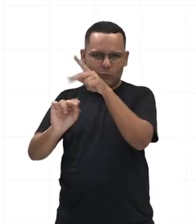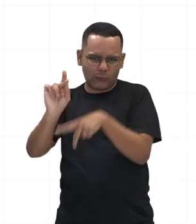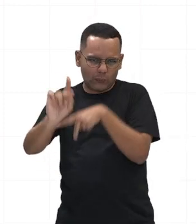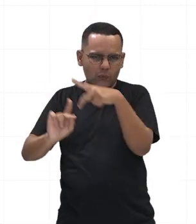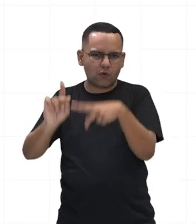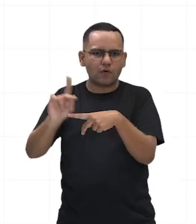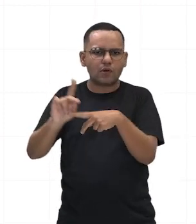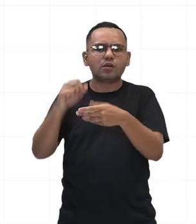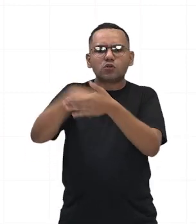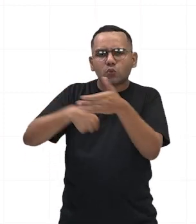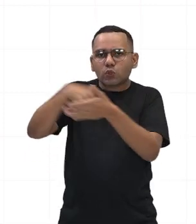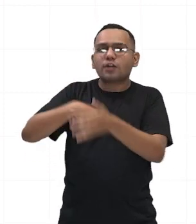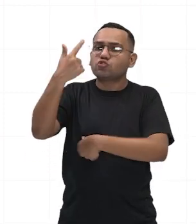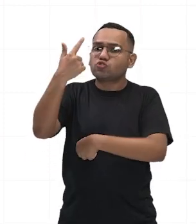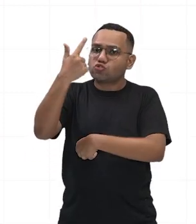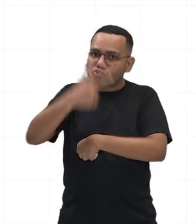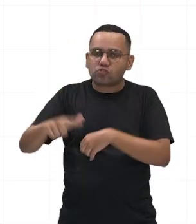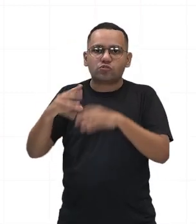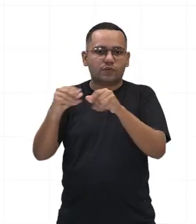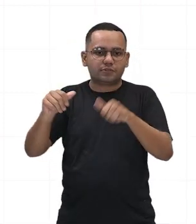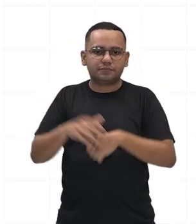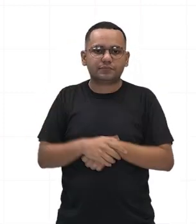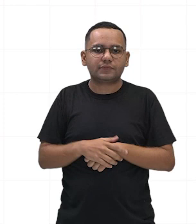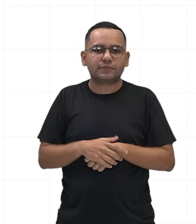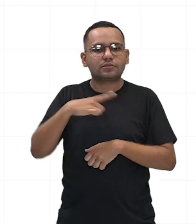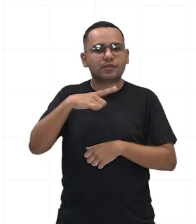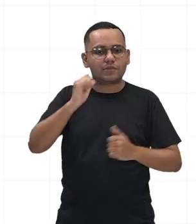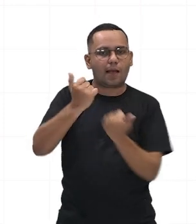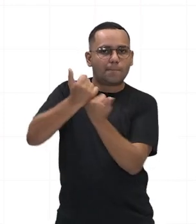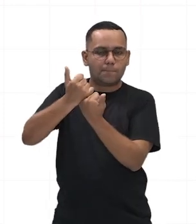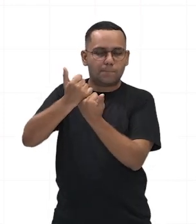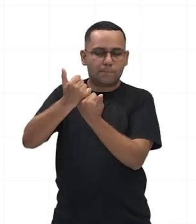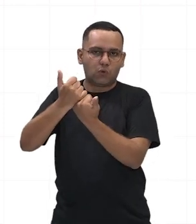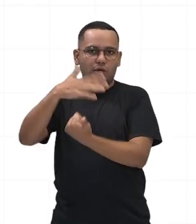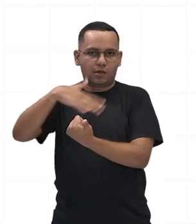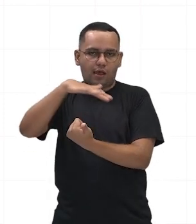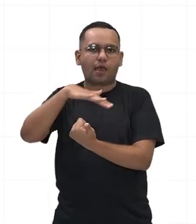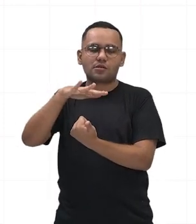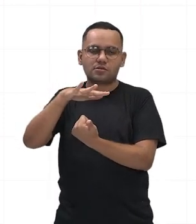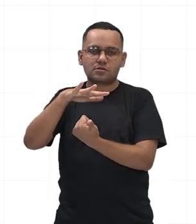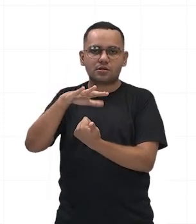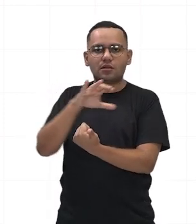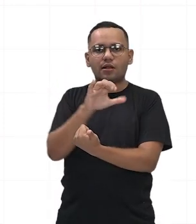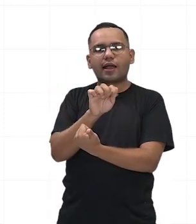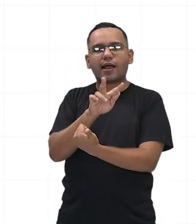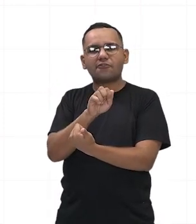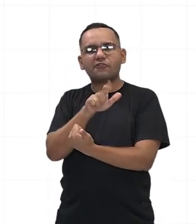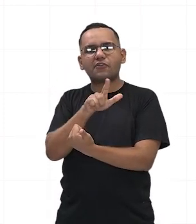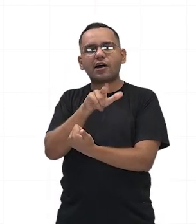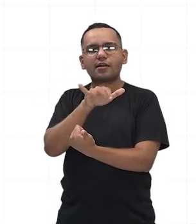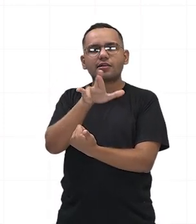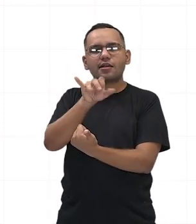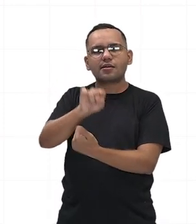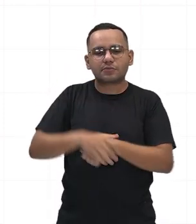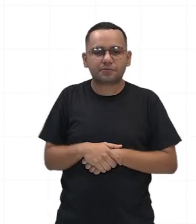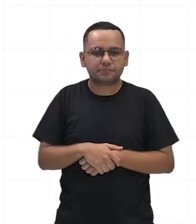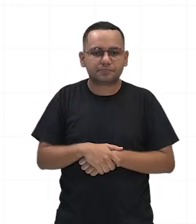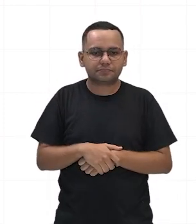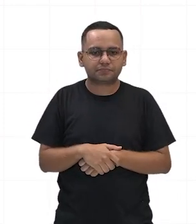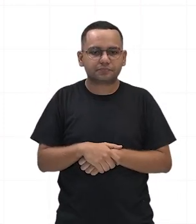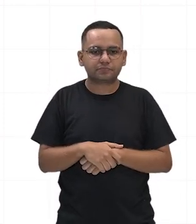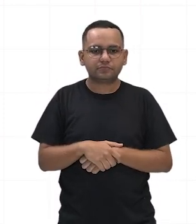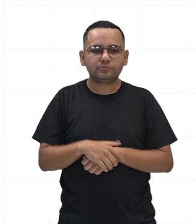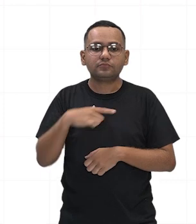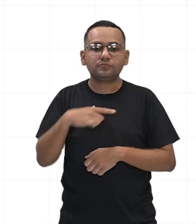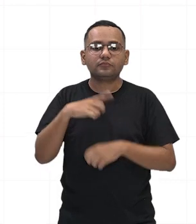agrária. Conseguiu apoio da Ordem dos Cavaleiros, aqueles homens novos, ao aprovar uma